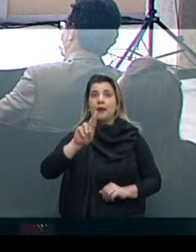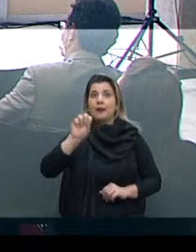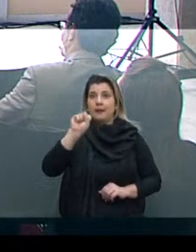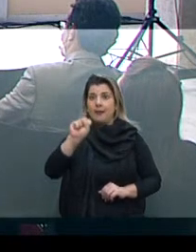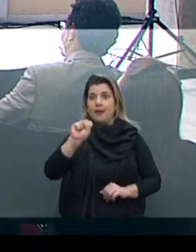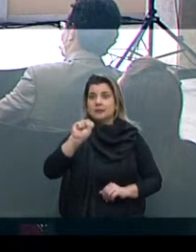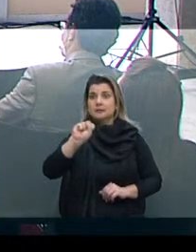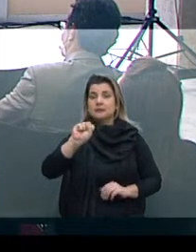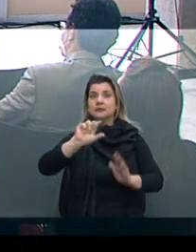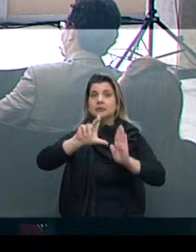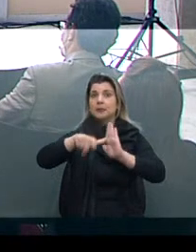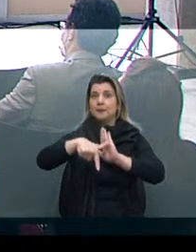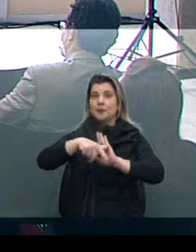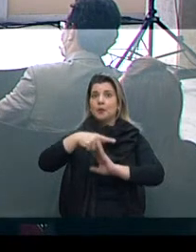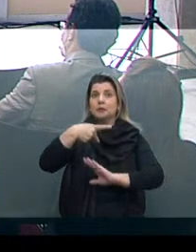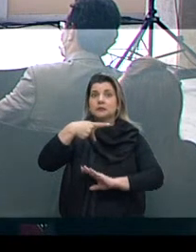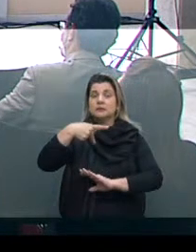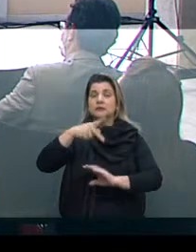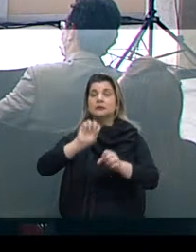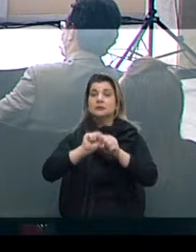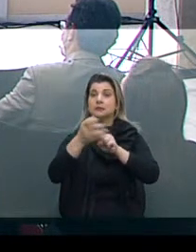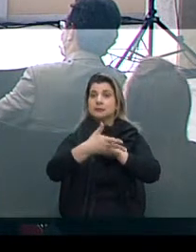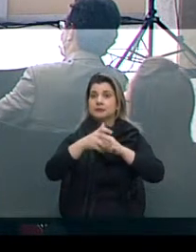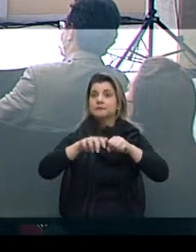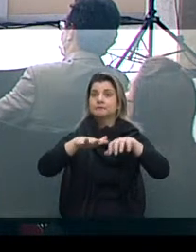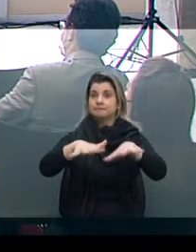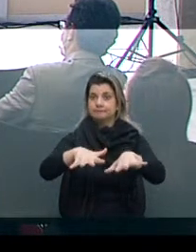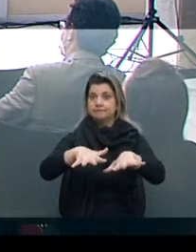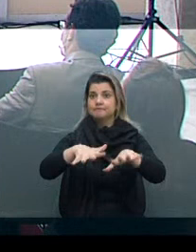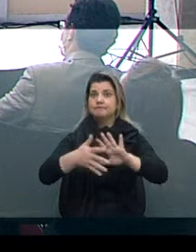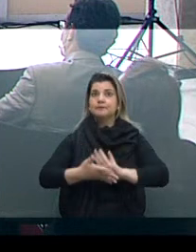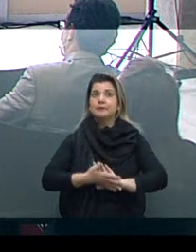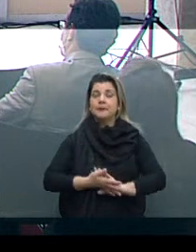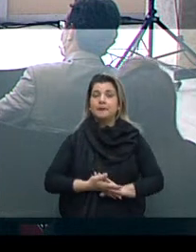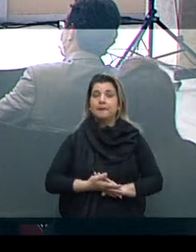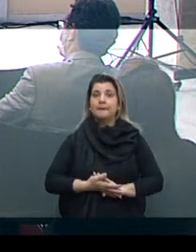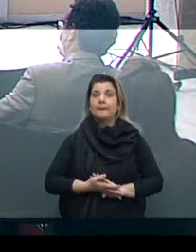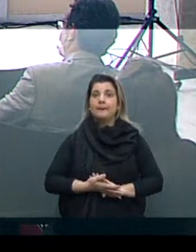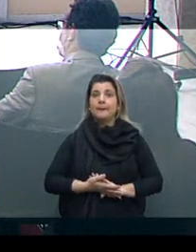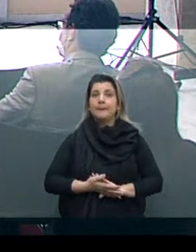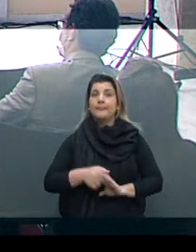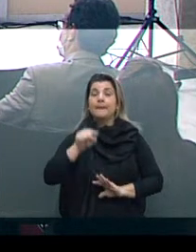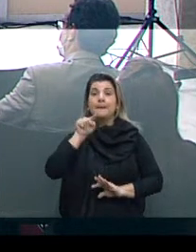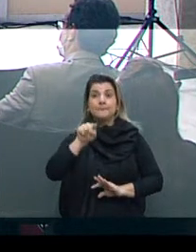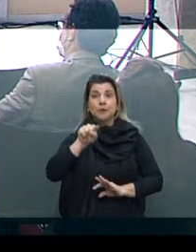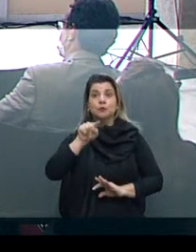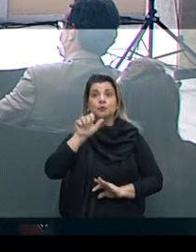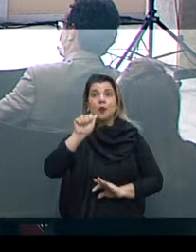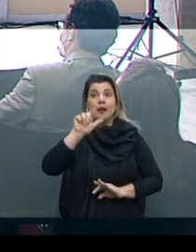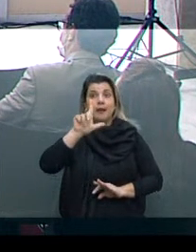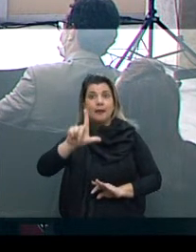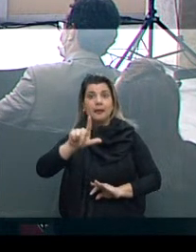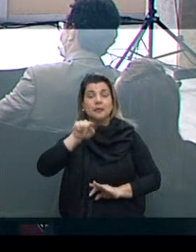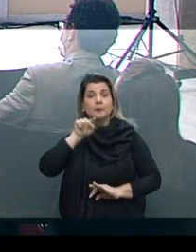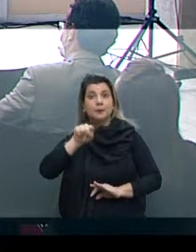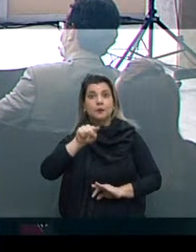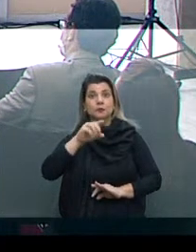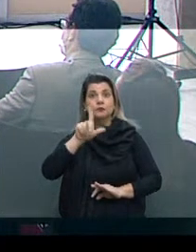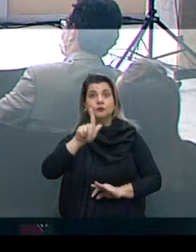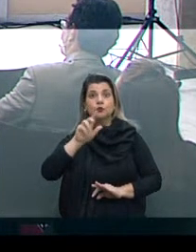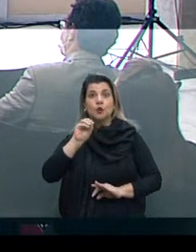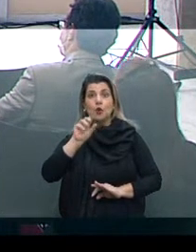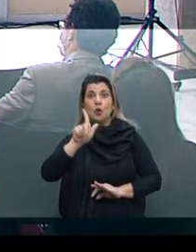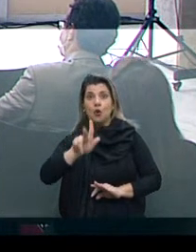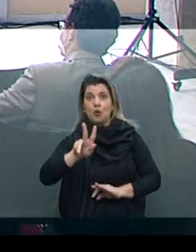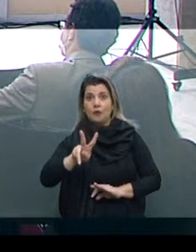orspospospandemia.al.rs.gov.br. Bote orspospospandemia.al.rs.gov.br. Bote lá no